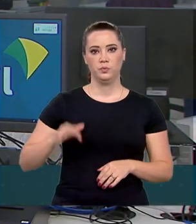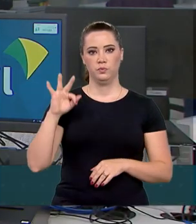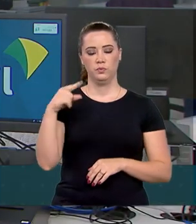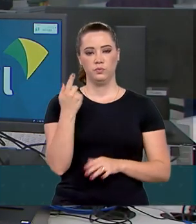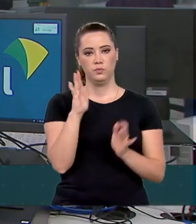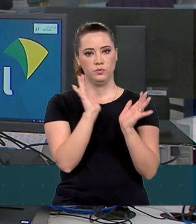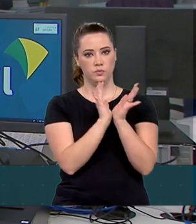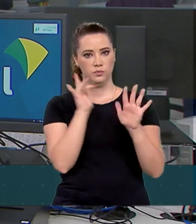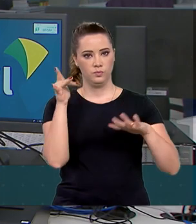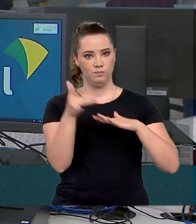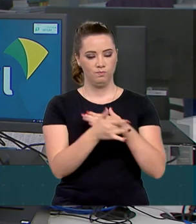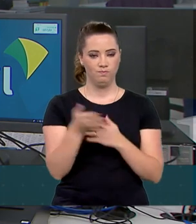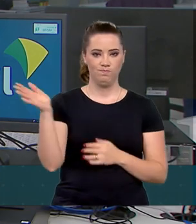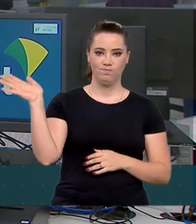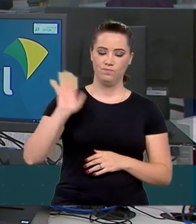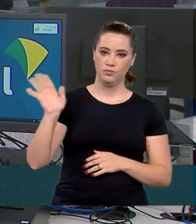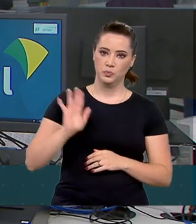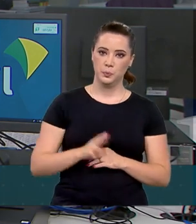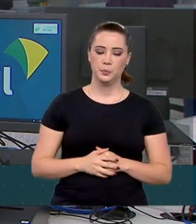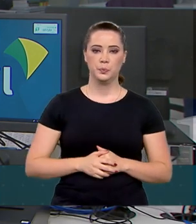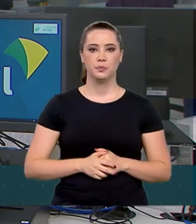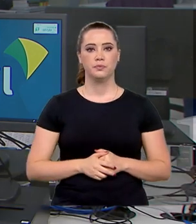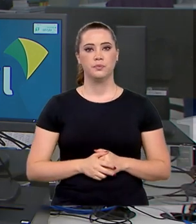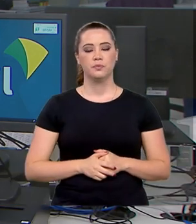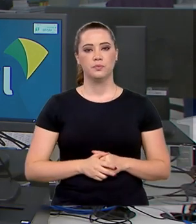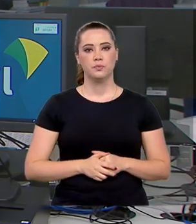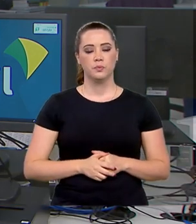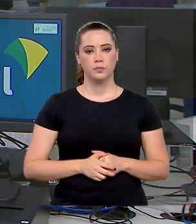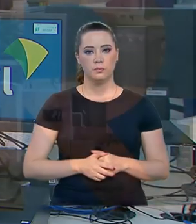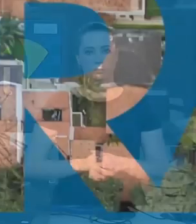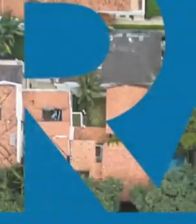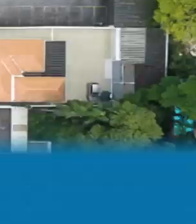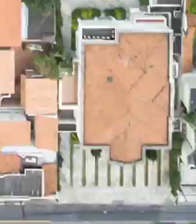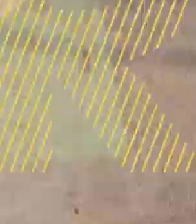governo federal nas nossas redes sociais. Até a próxima edição.